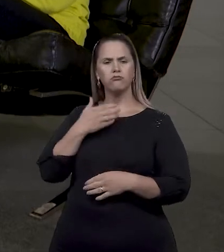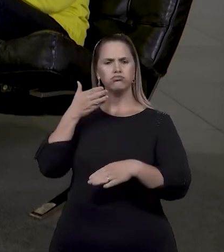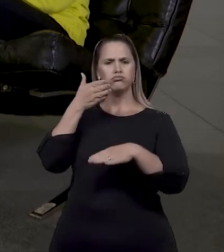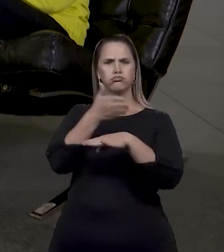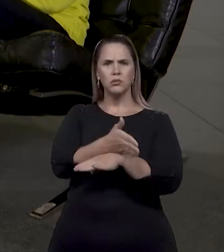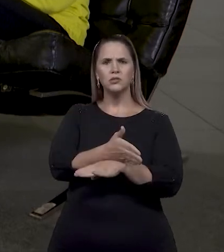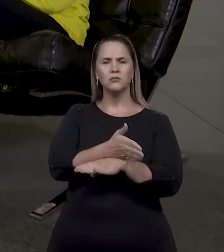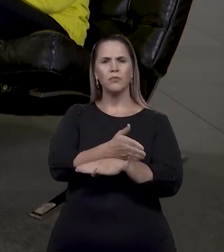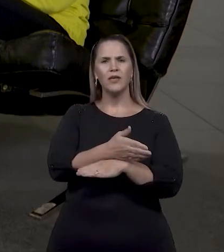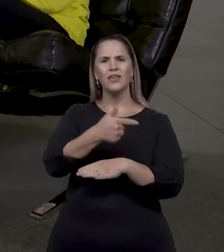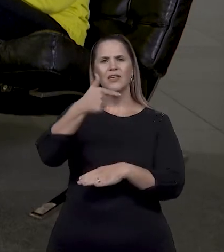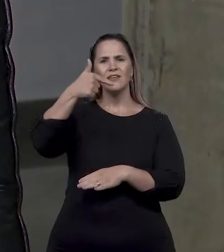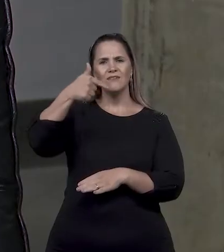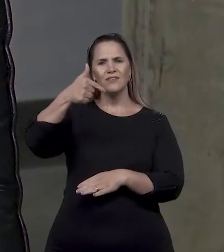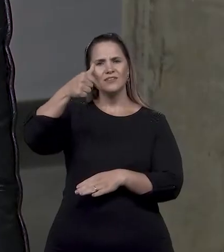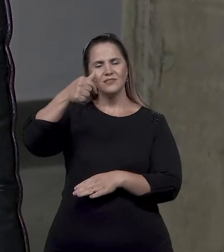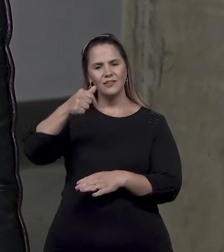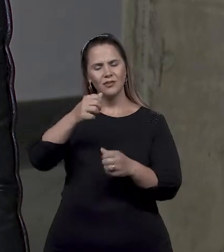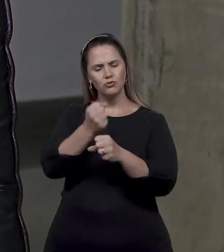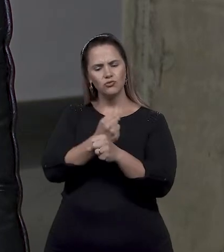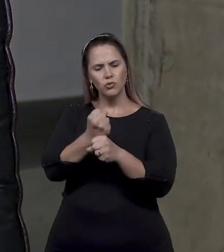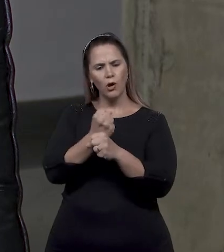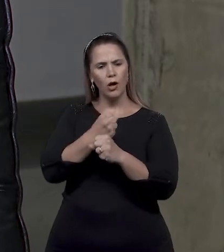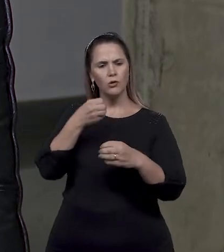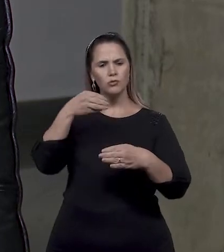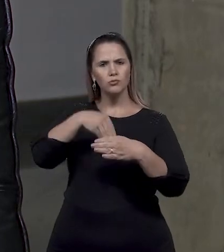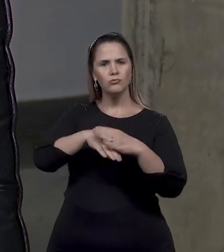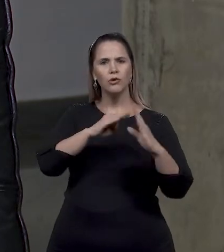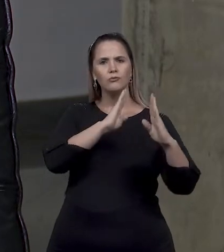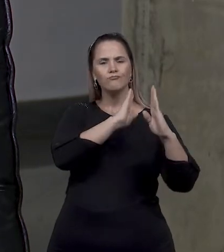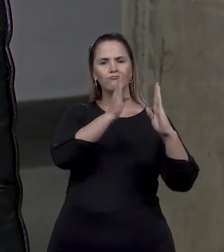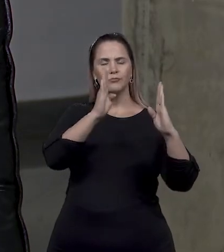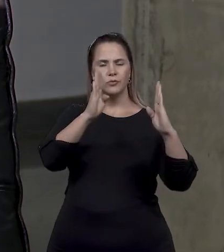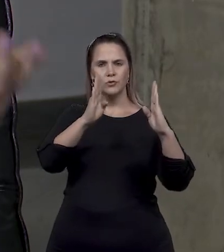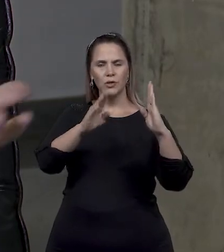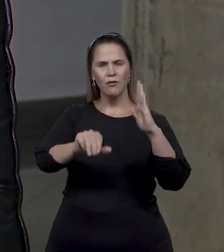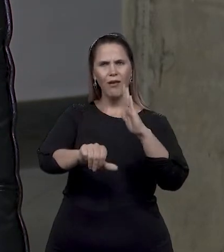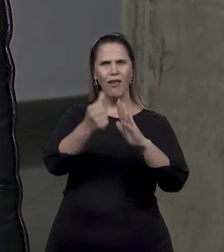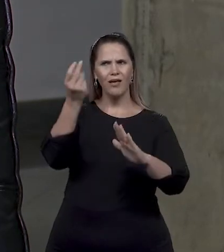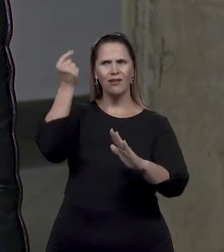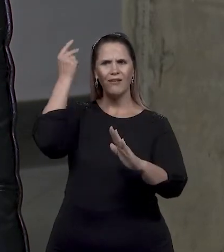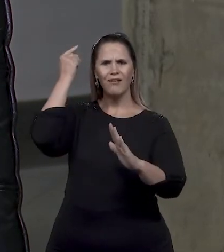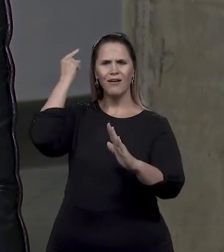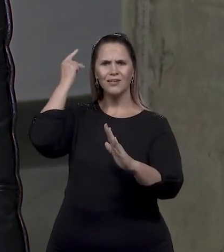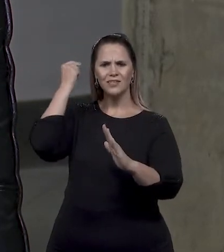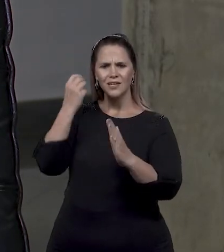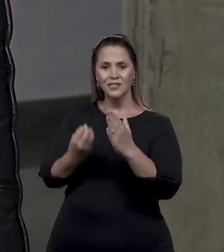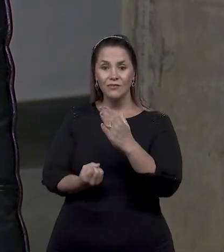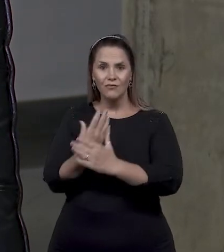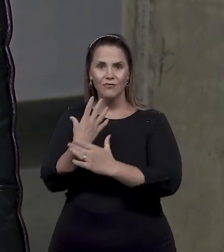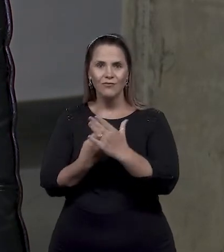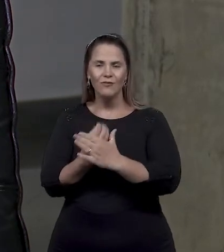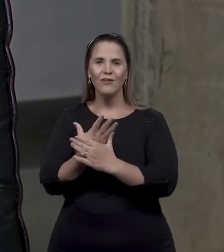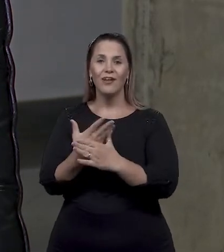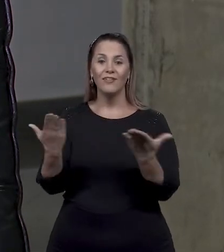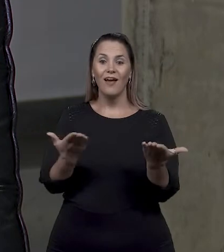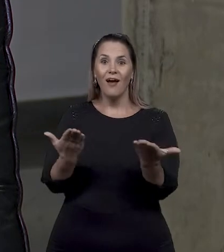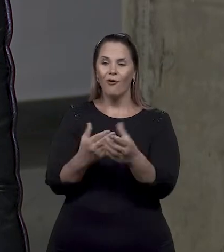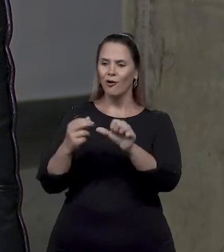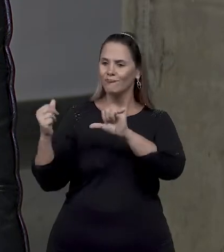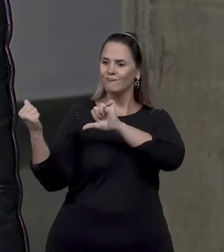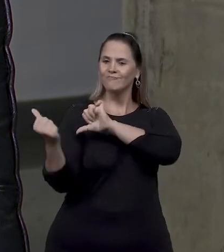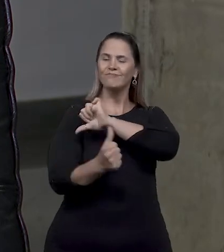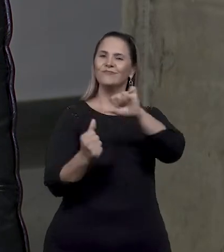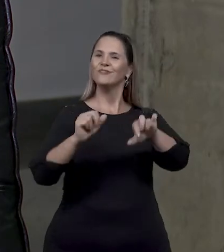27 anos, foi a primeira vez que ela foi revitalizada, está de cara